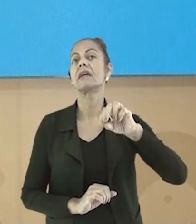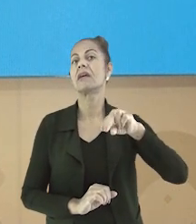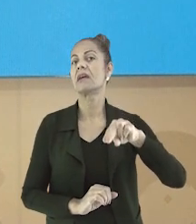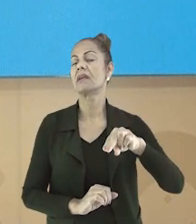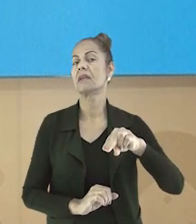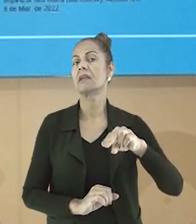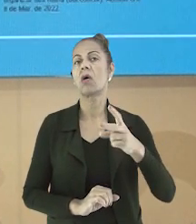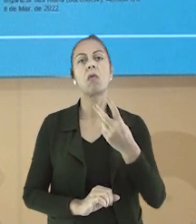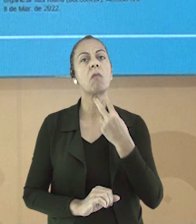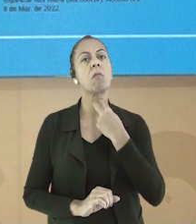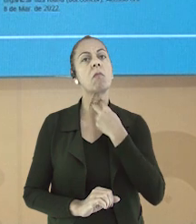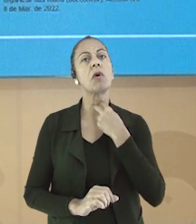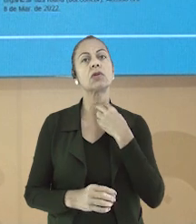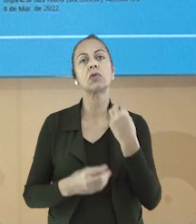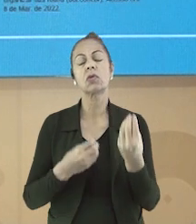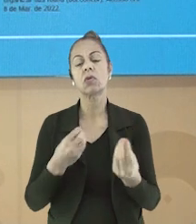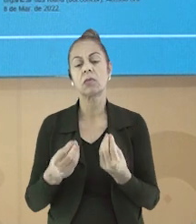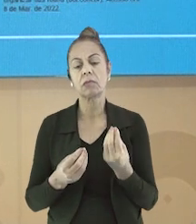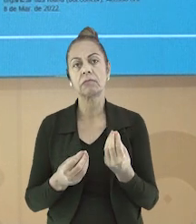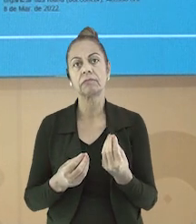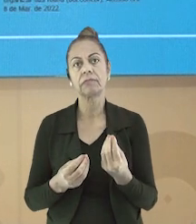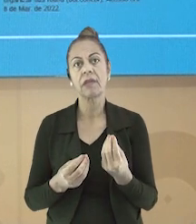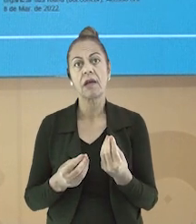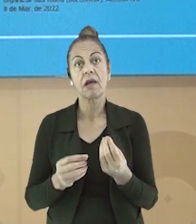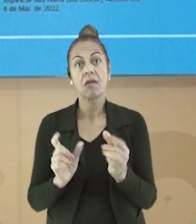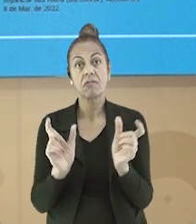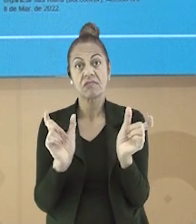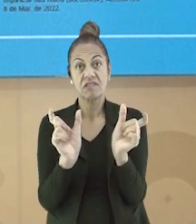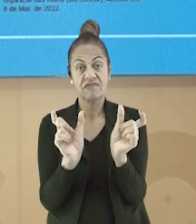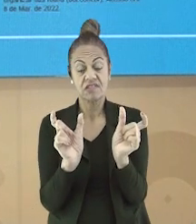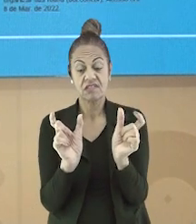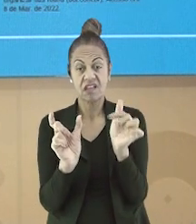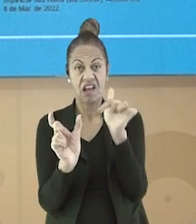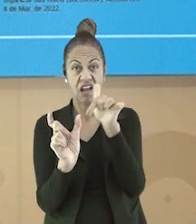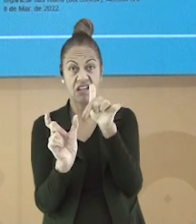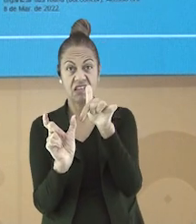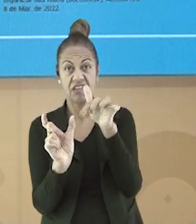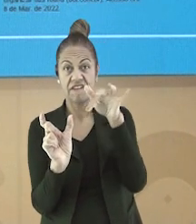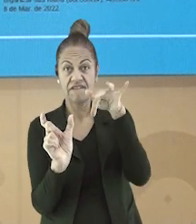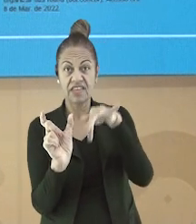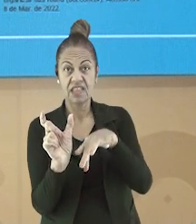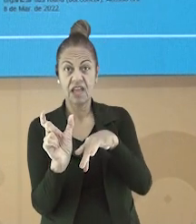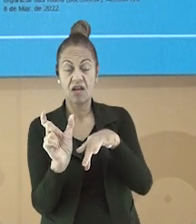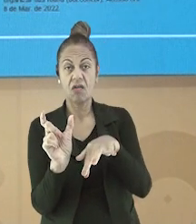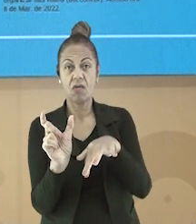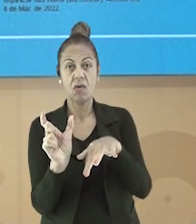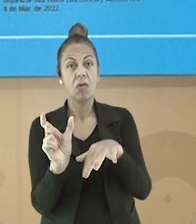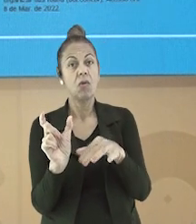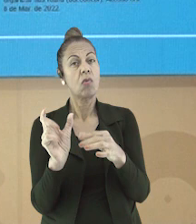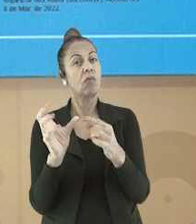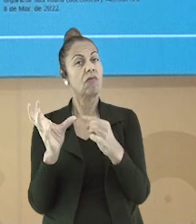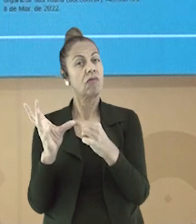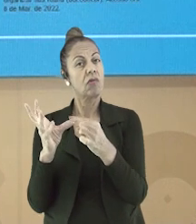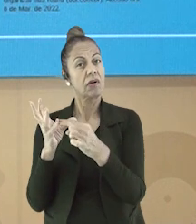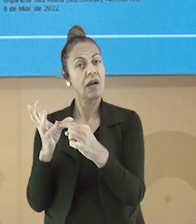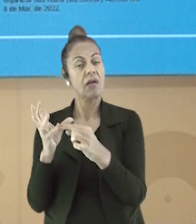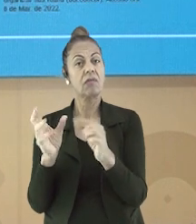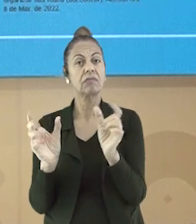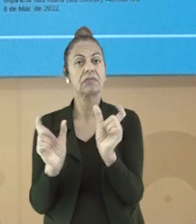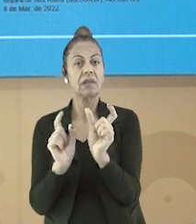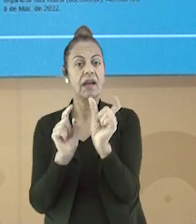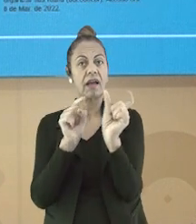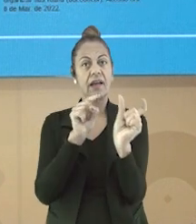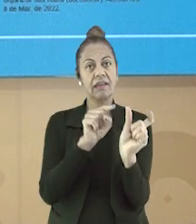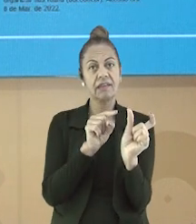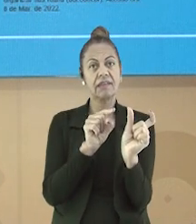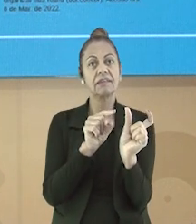O hífen não é empregado em. Quando o prefixo termina em vogal, e o segundo elemento começa